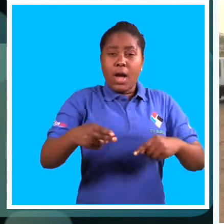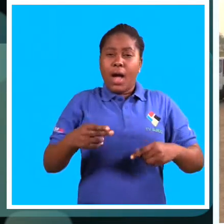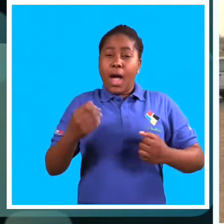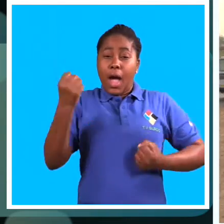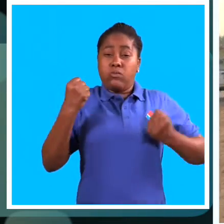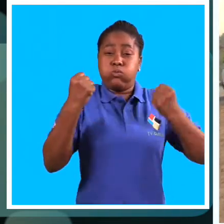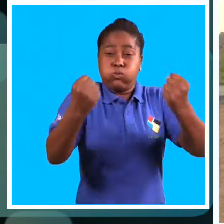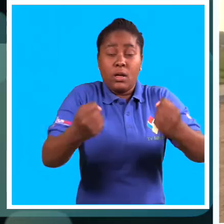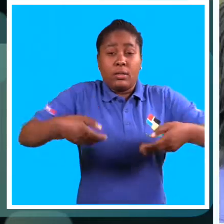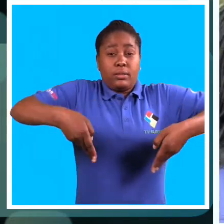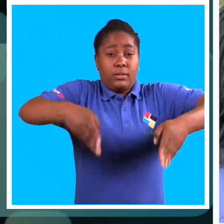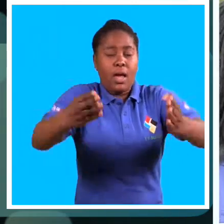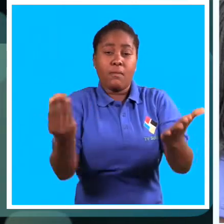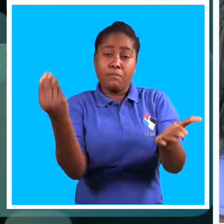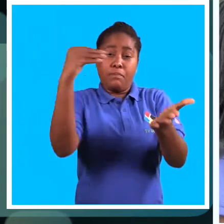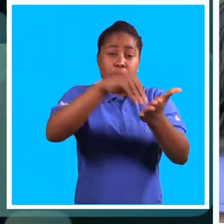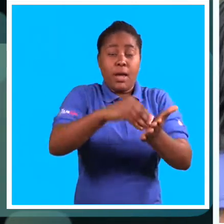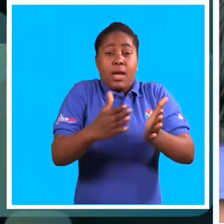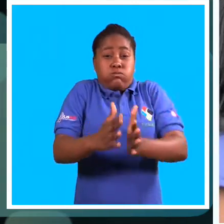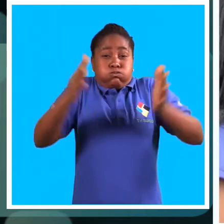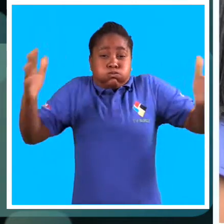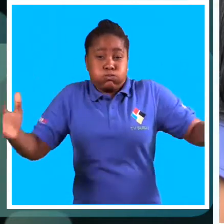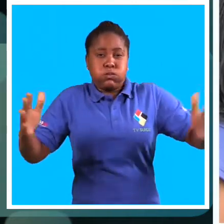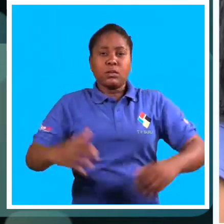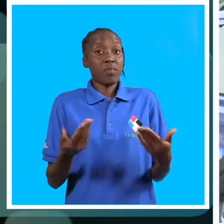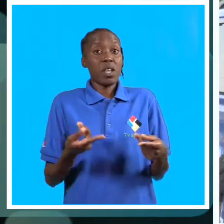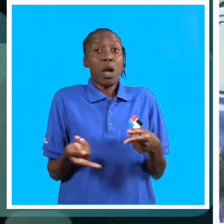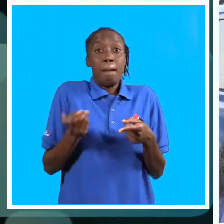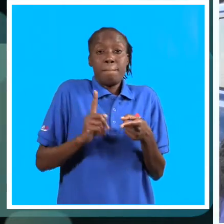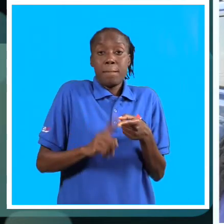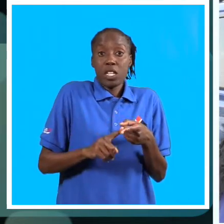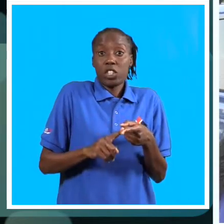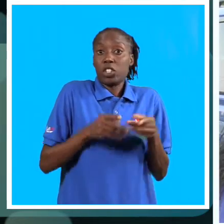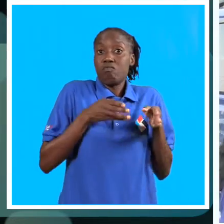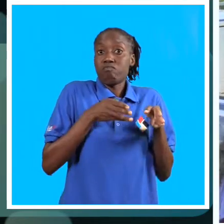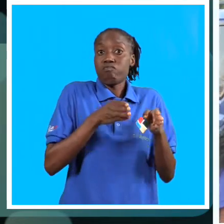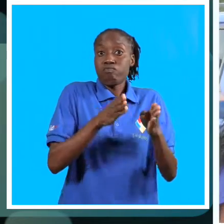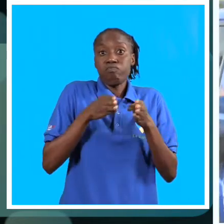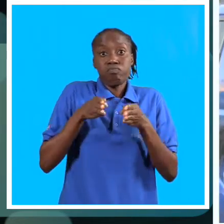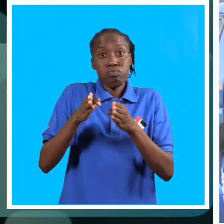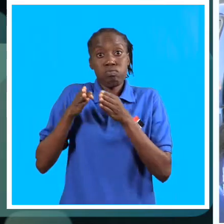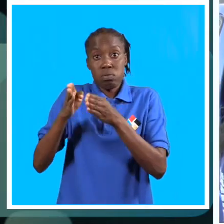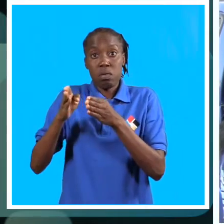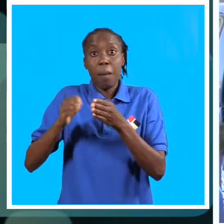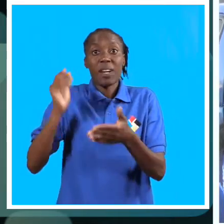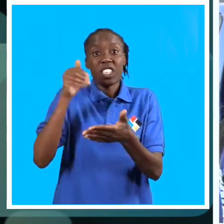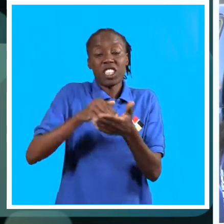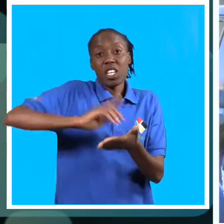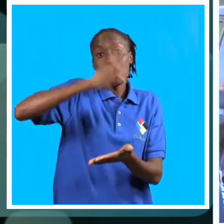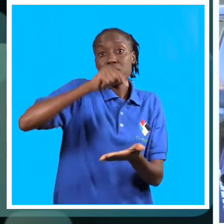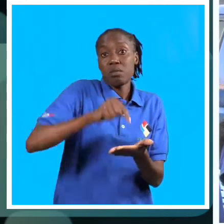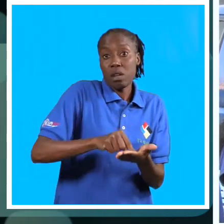sugerem a abertura de vias alternativas. Mais alternativas, mais acesso à cidade